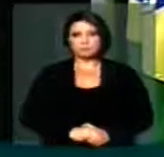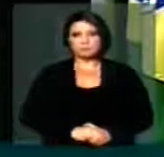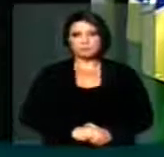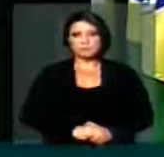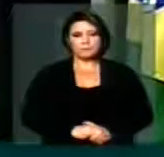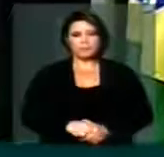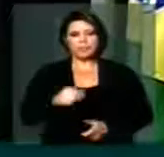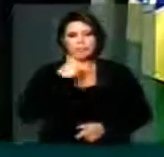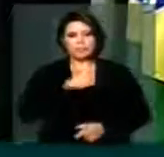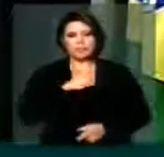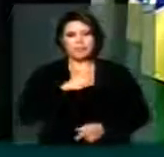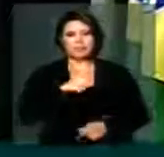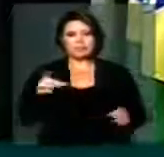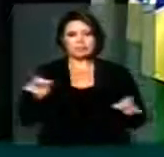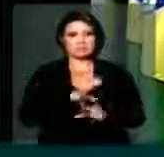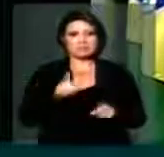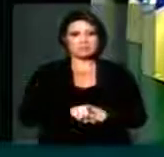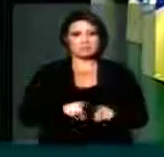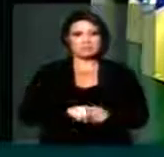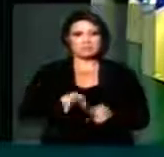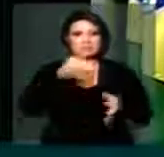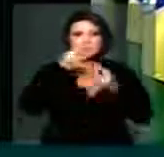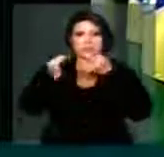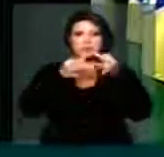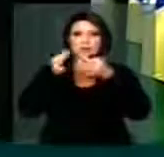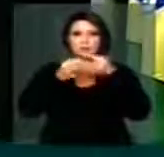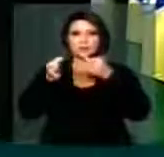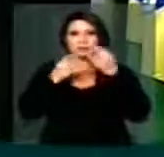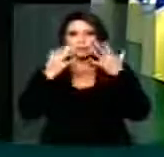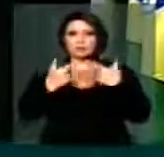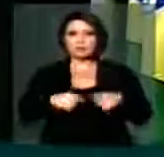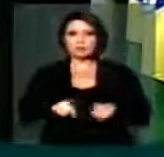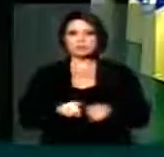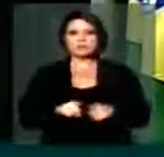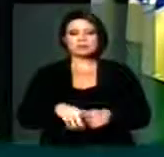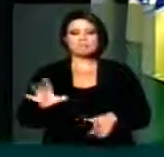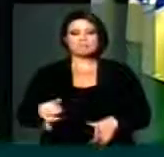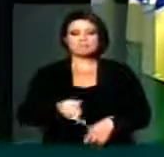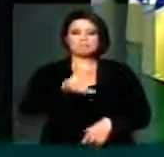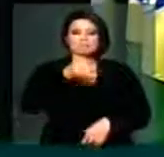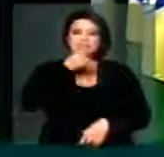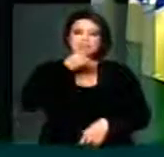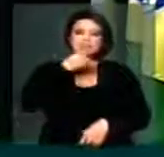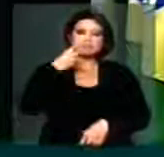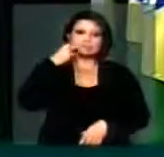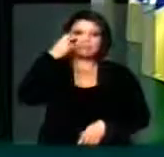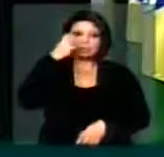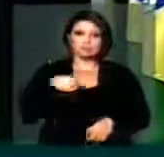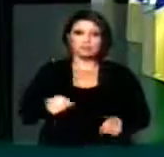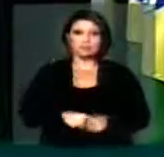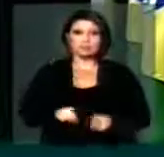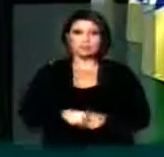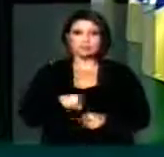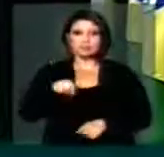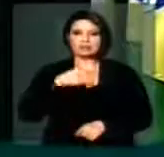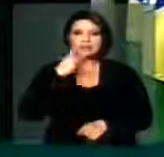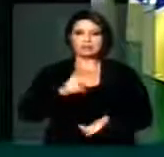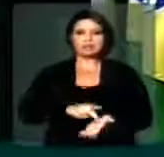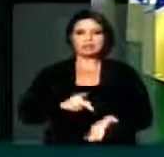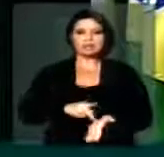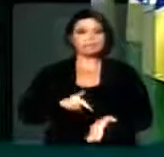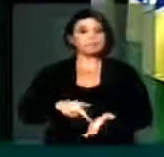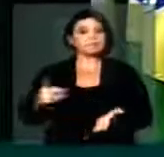tenha chegado ao fim sem ouvir um único depoimento. É triste, é lamentável, mas é a pura verdade.